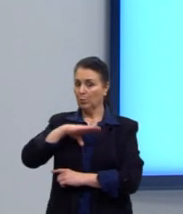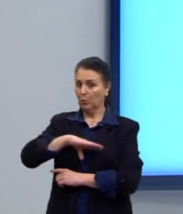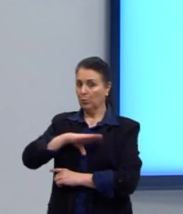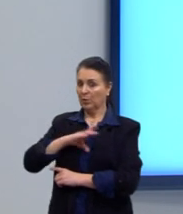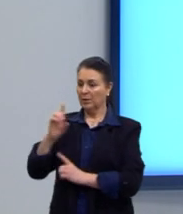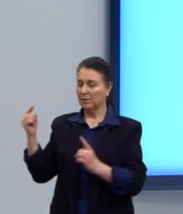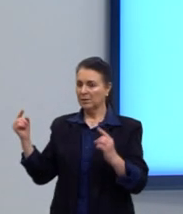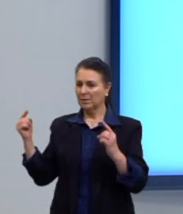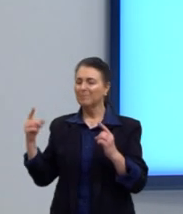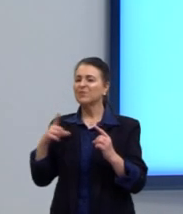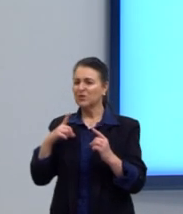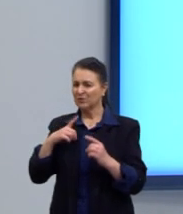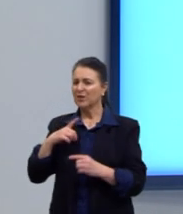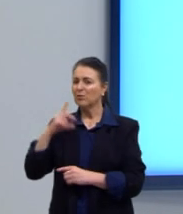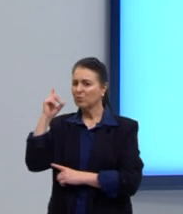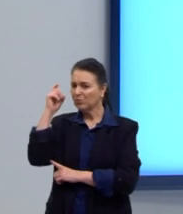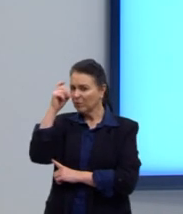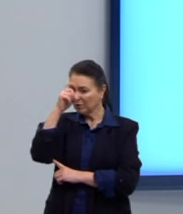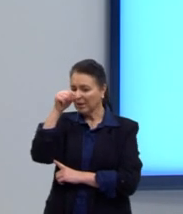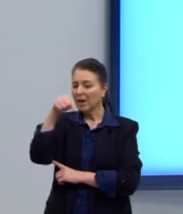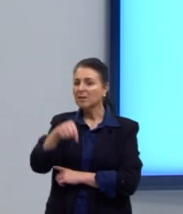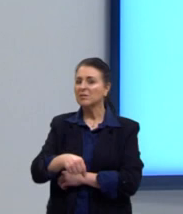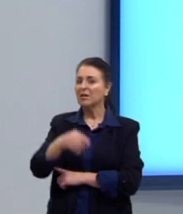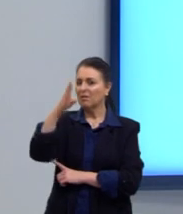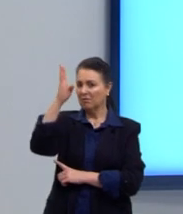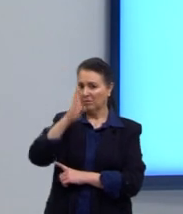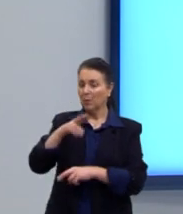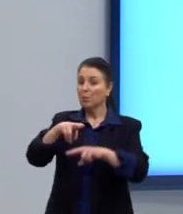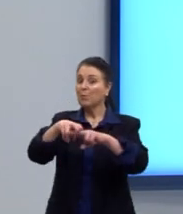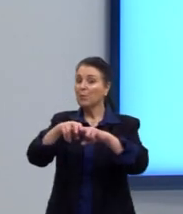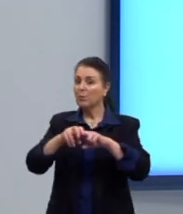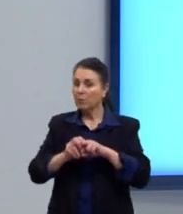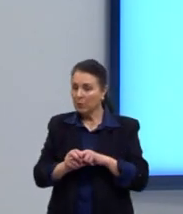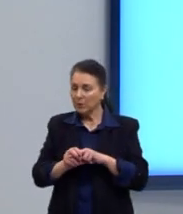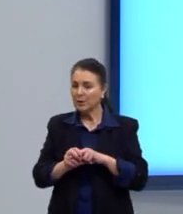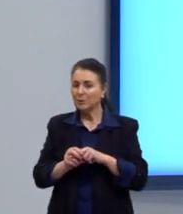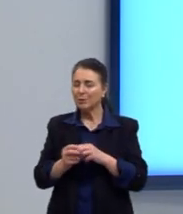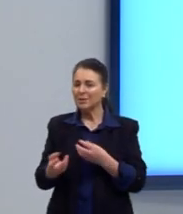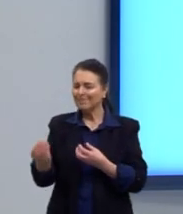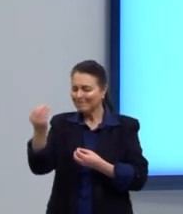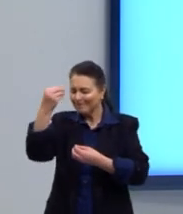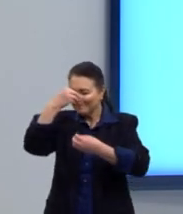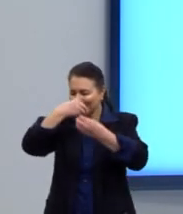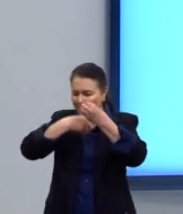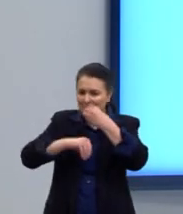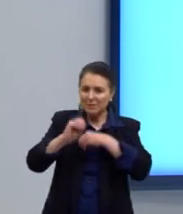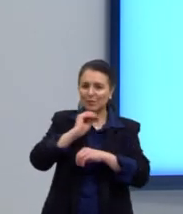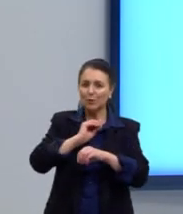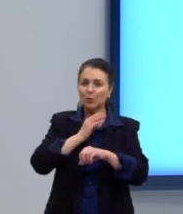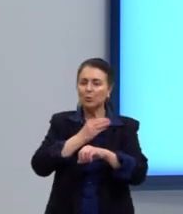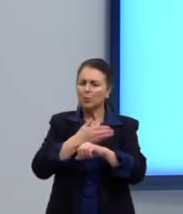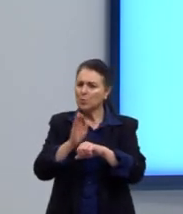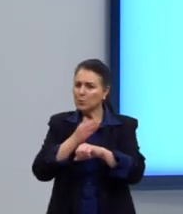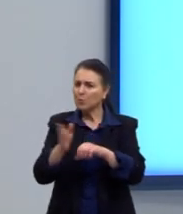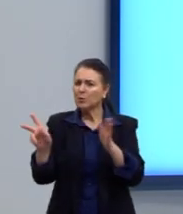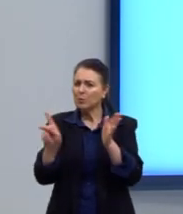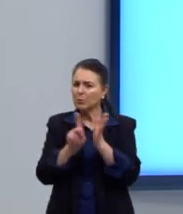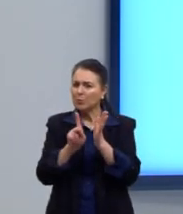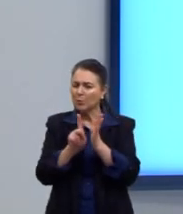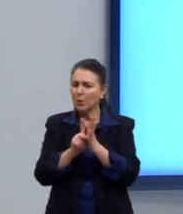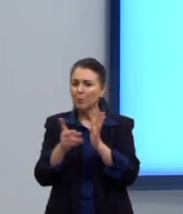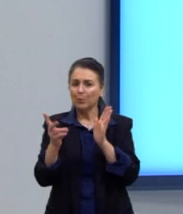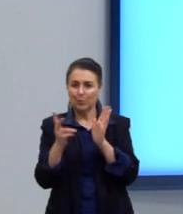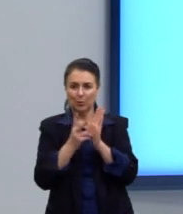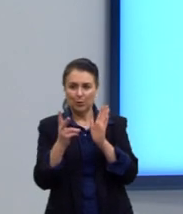enfrentaram algumas dificuldades na nova terra e por isso buscaram incorporar alguns costumes dos índios para se